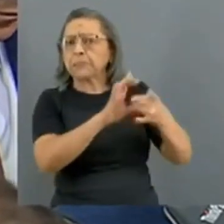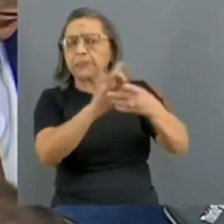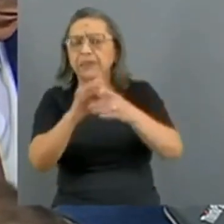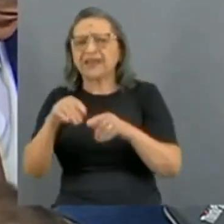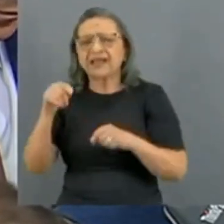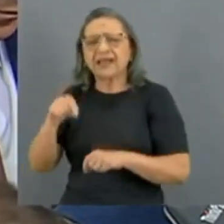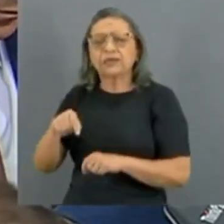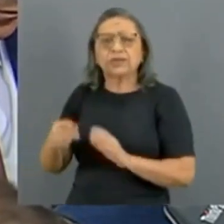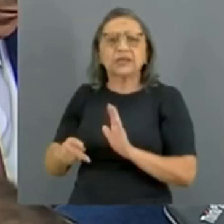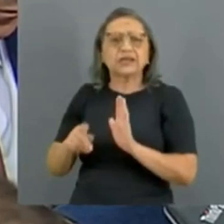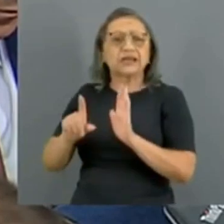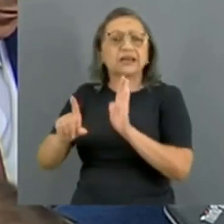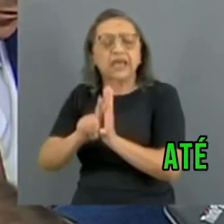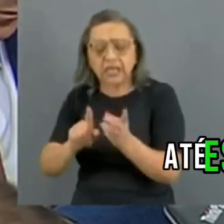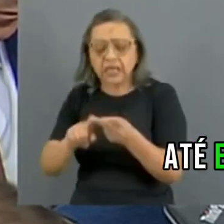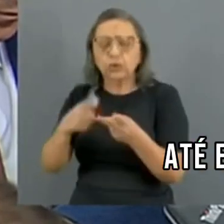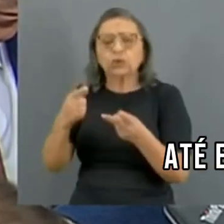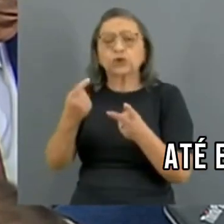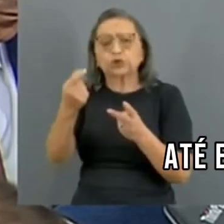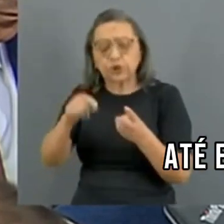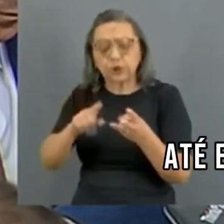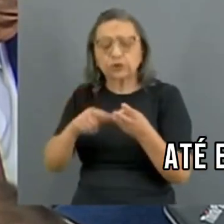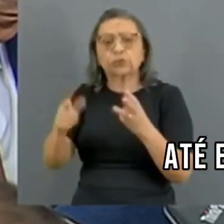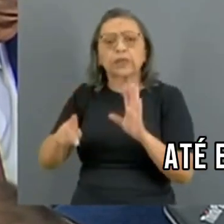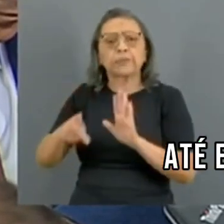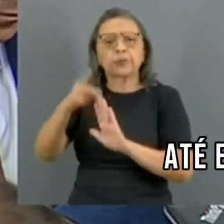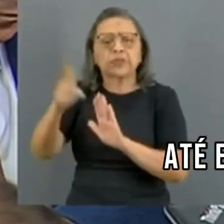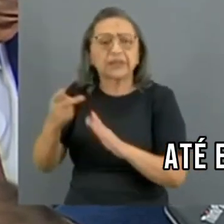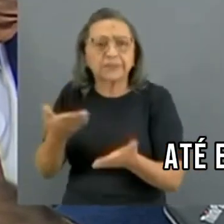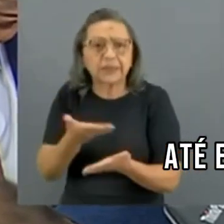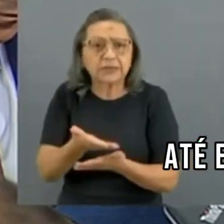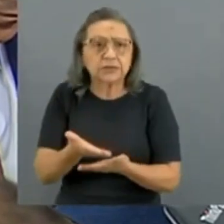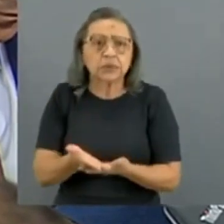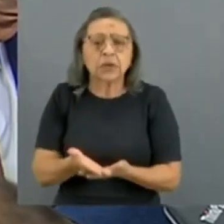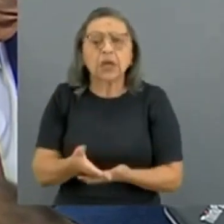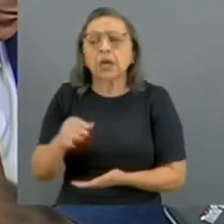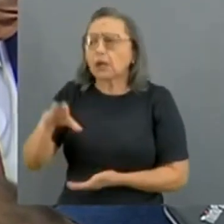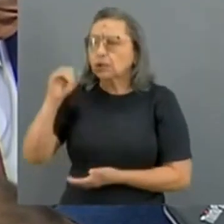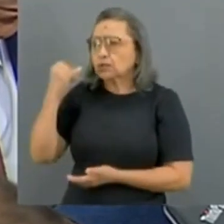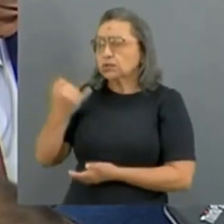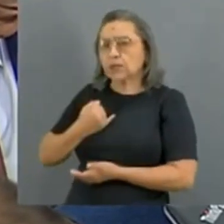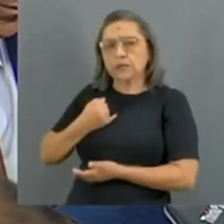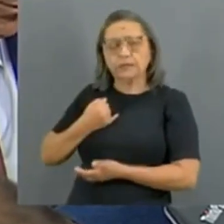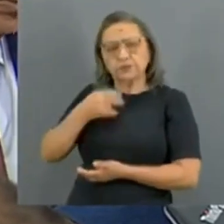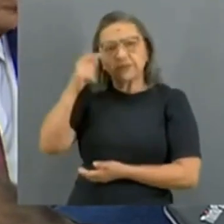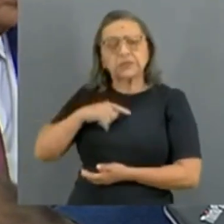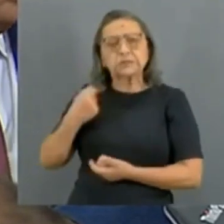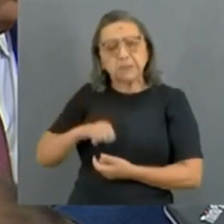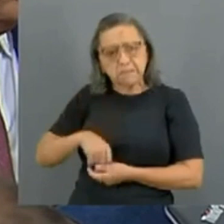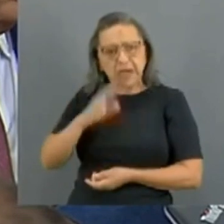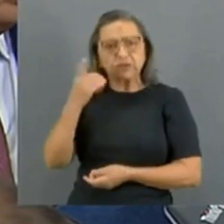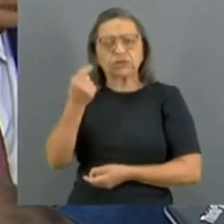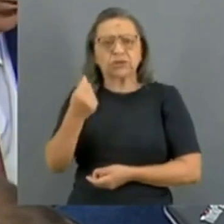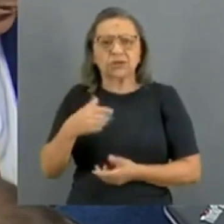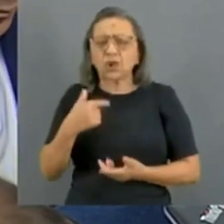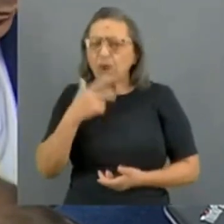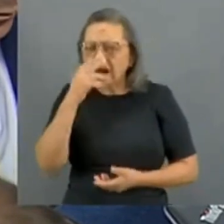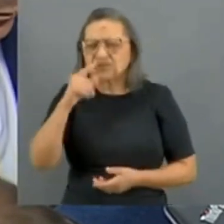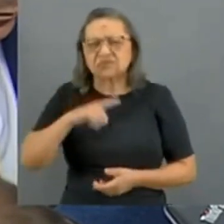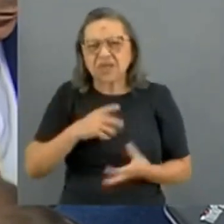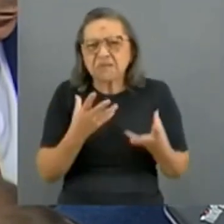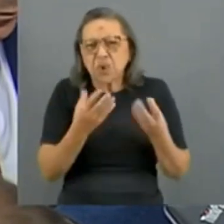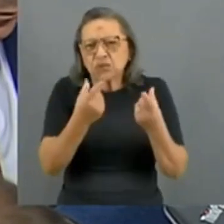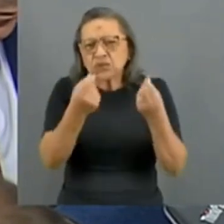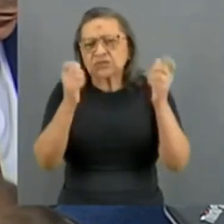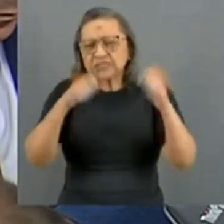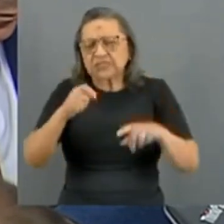para isso, não tem orçamento para isso, até escutei um senador falando que precisa de mais orçamento, eu até acho que tem orçamento demais, tem dinheiro demais, é